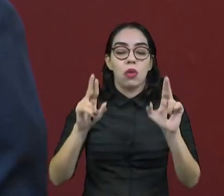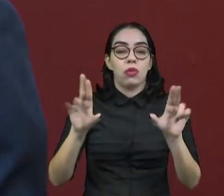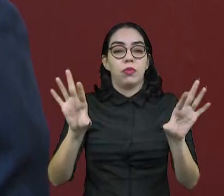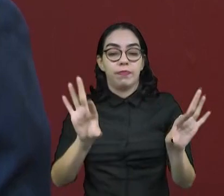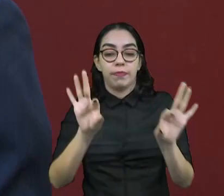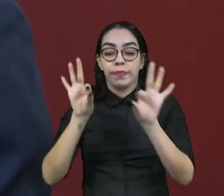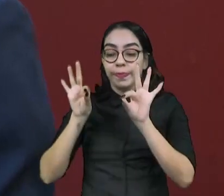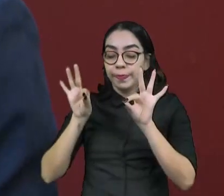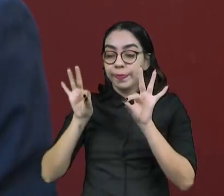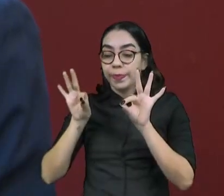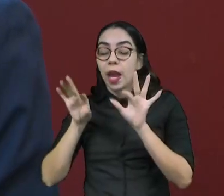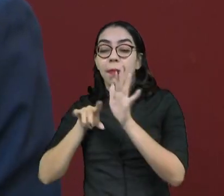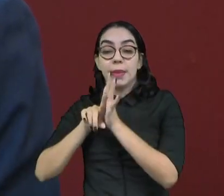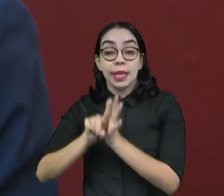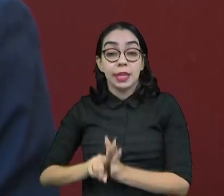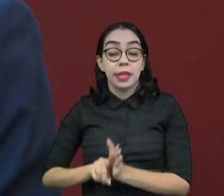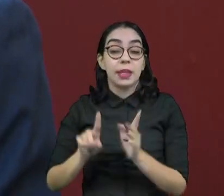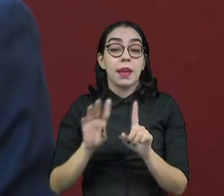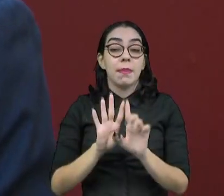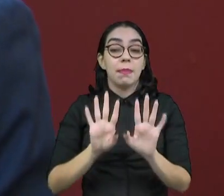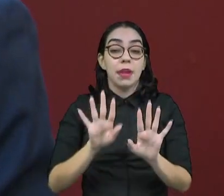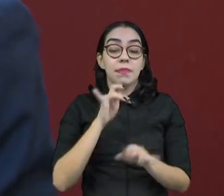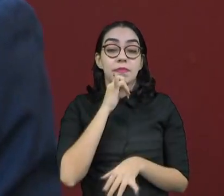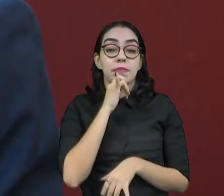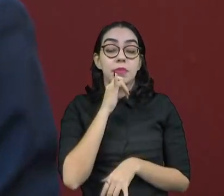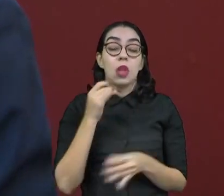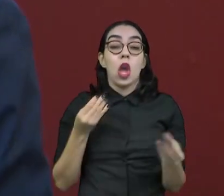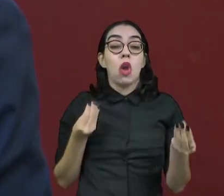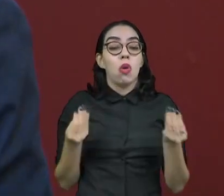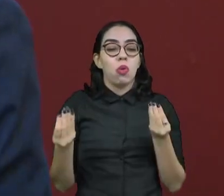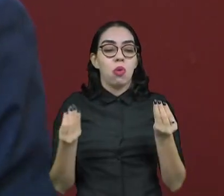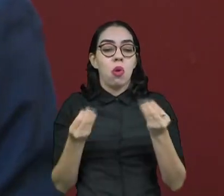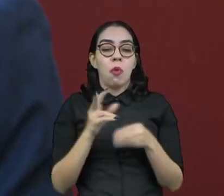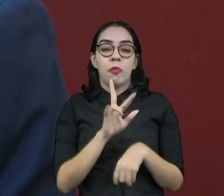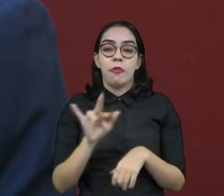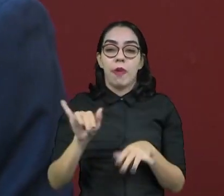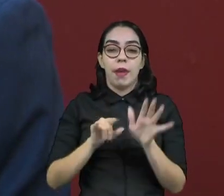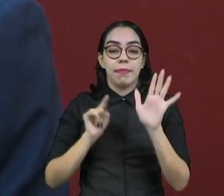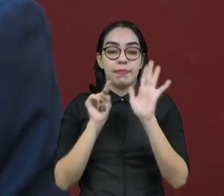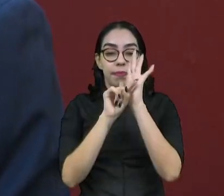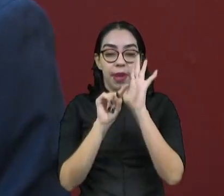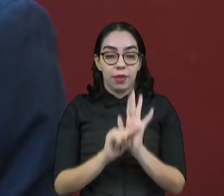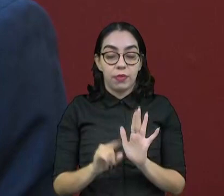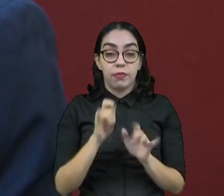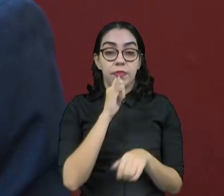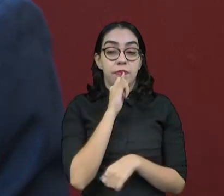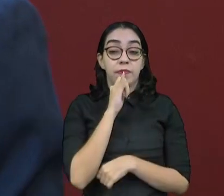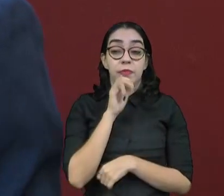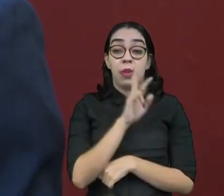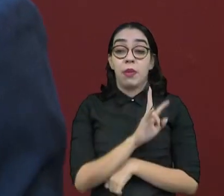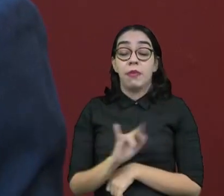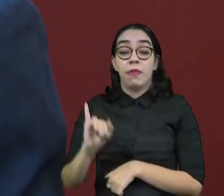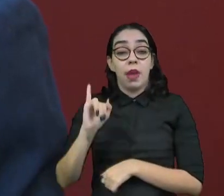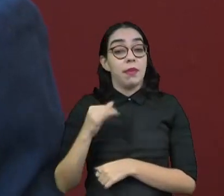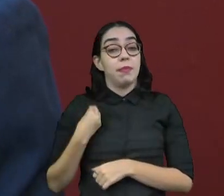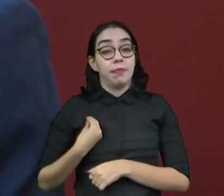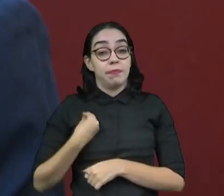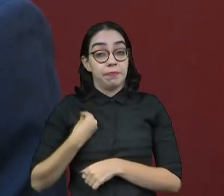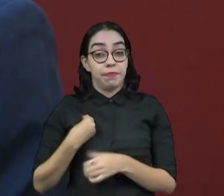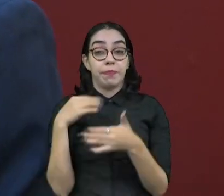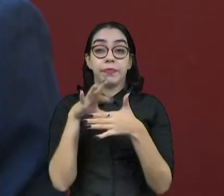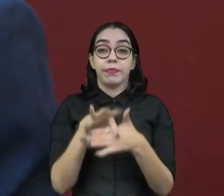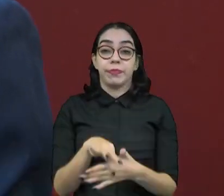bastante entre um instituto e outro, aí nós vamos ter, por exemplo, a forma de coleta dessas informações. Alguns vão coletar essa informação de forma presencial,